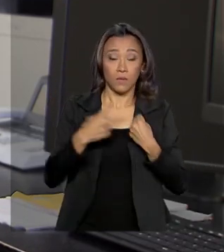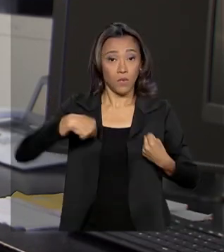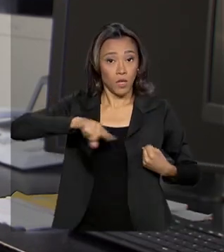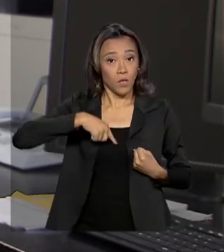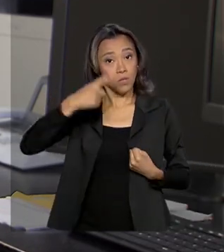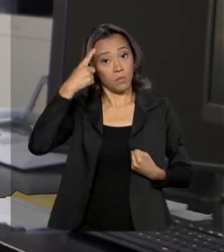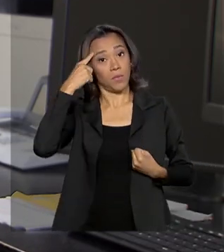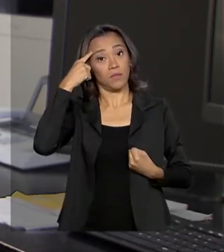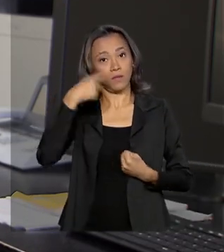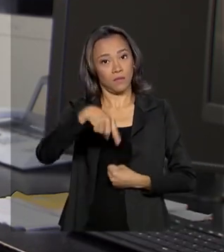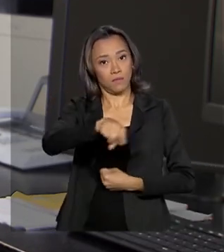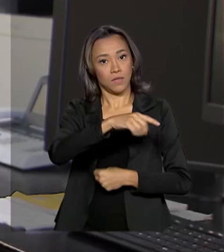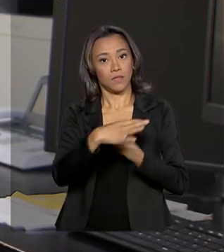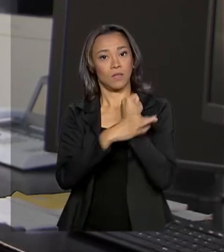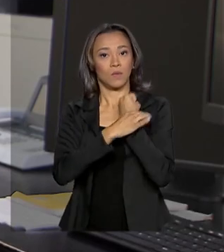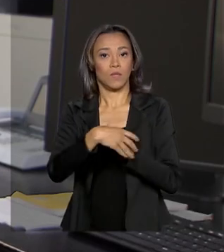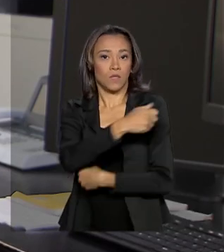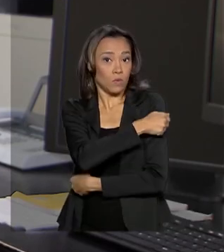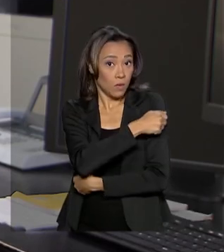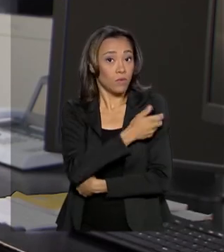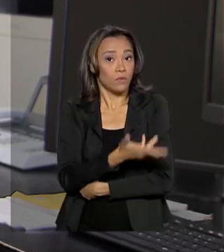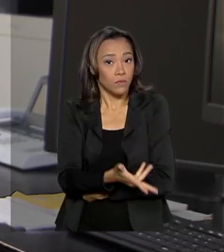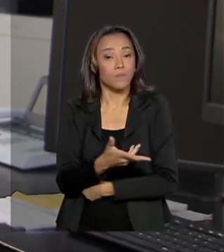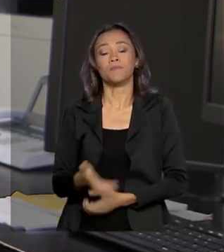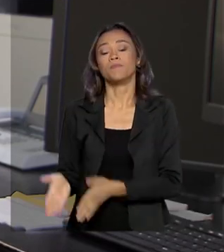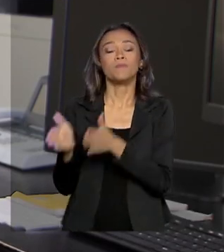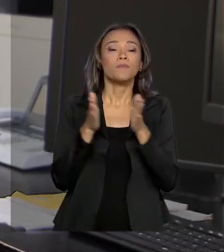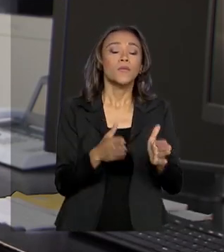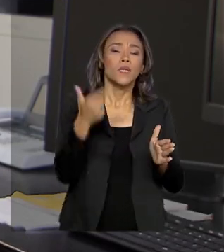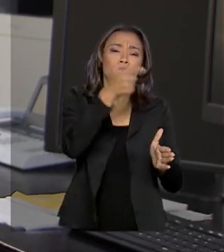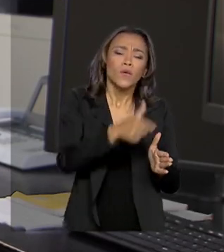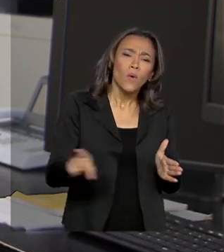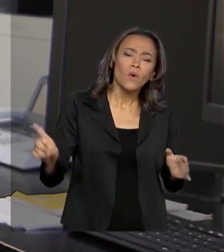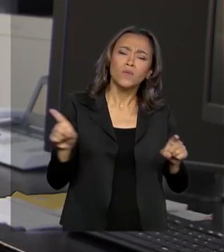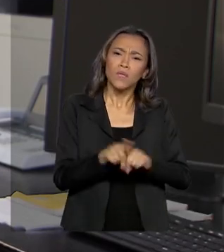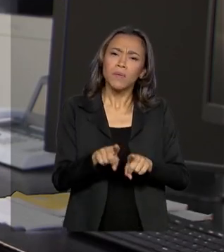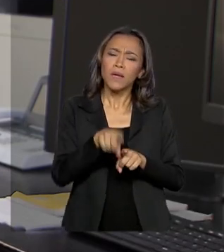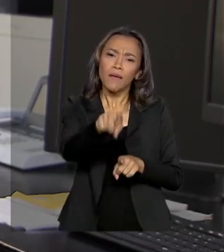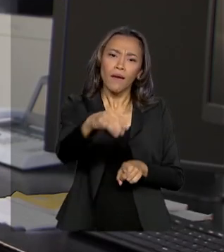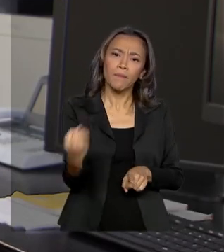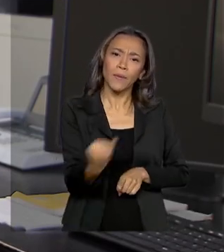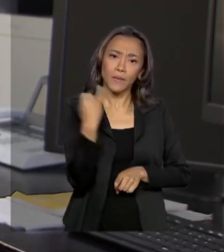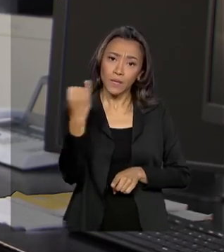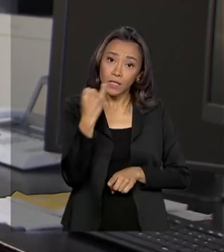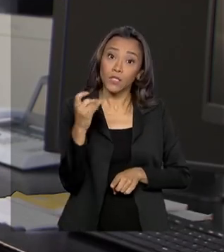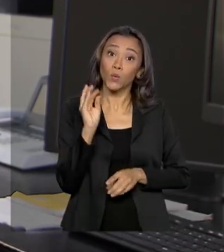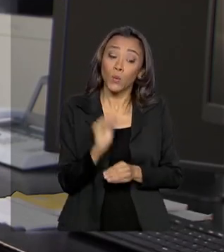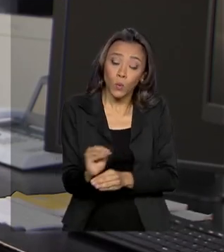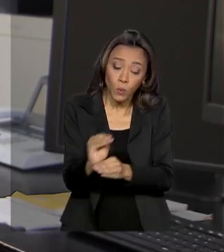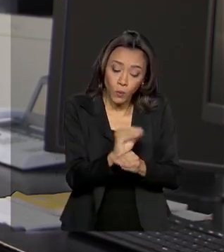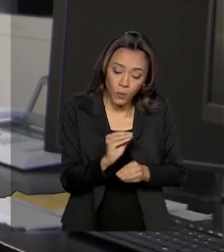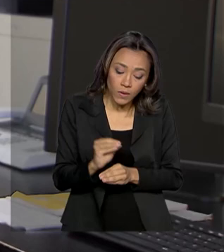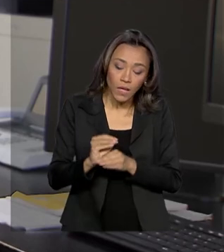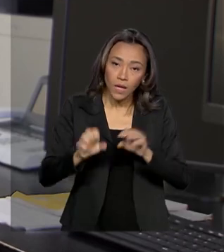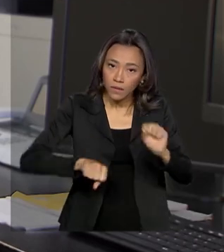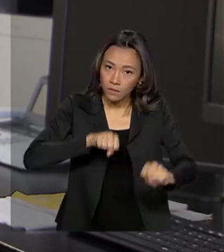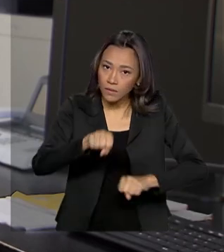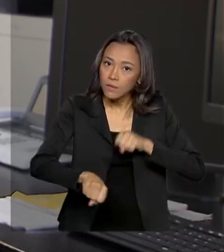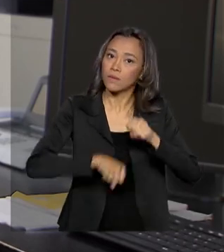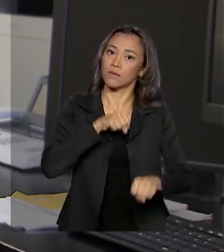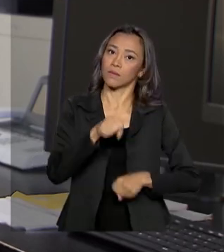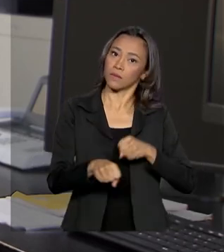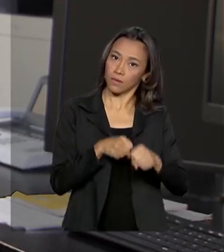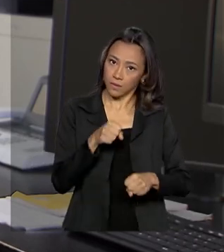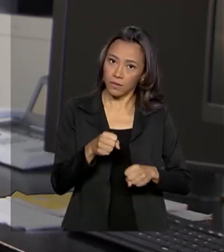pensando na segurança do estudante. E tem uma outra questão que é bastante importante, que é a manutenção, a guarda, o cuidado